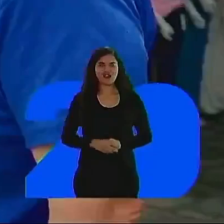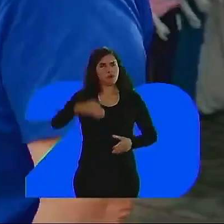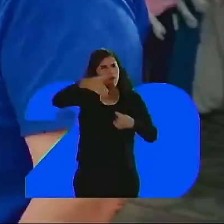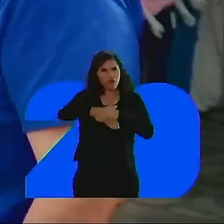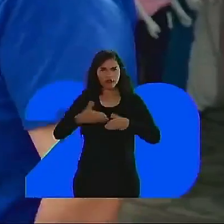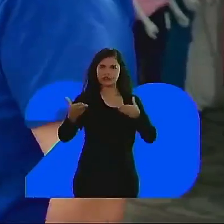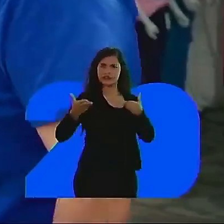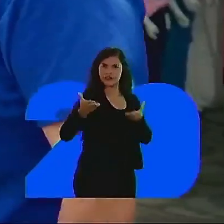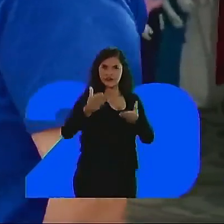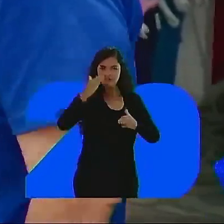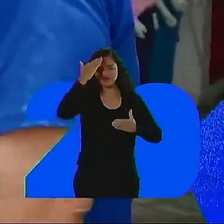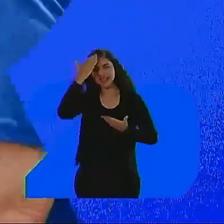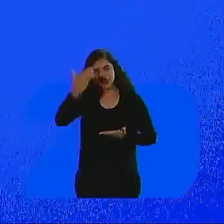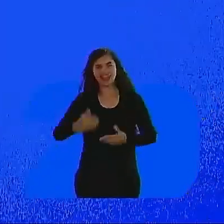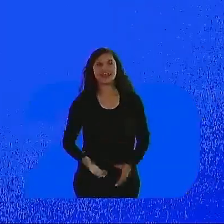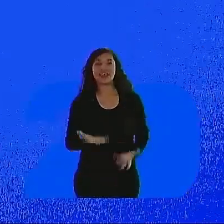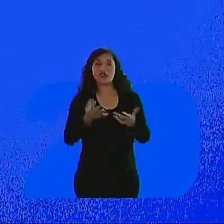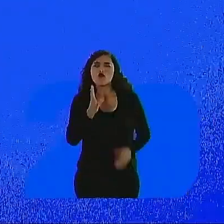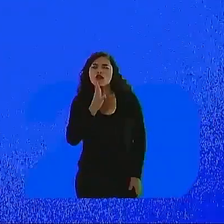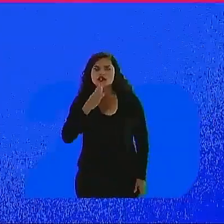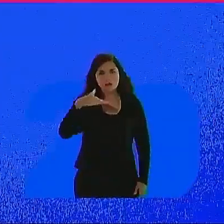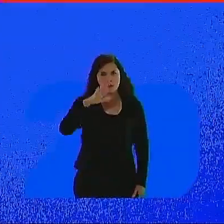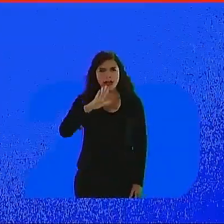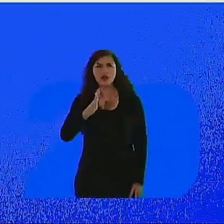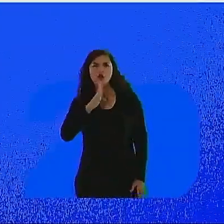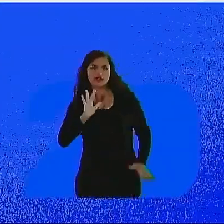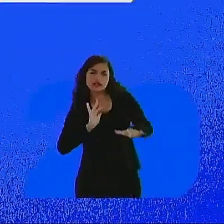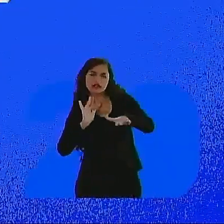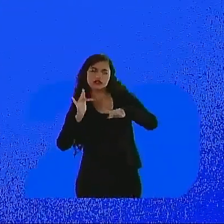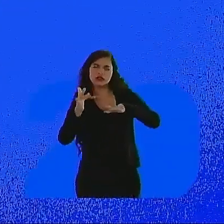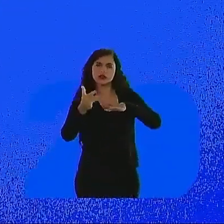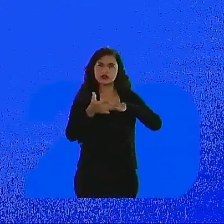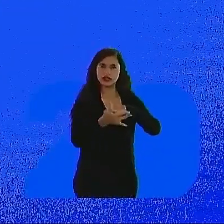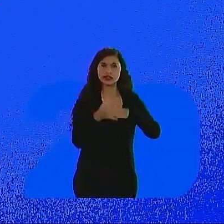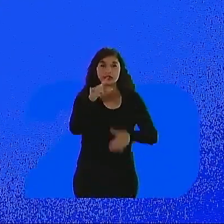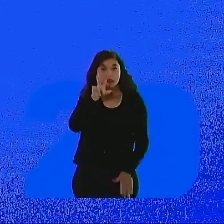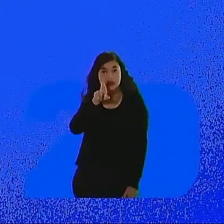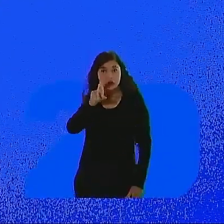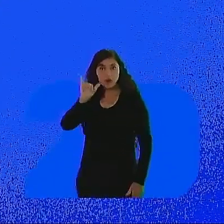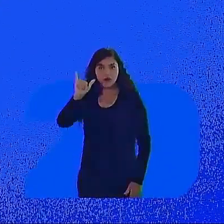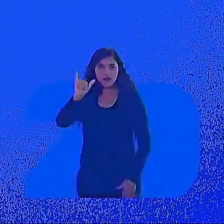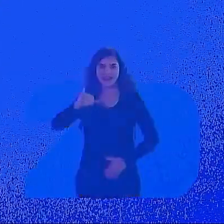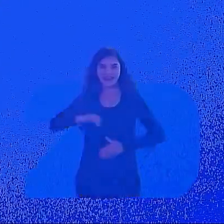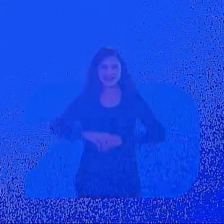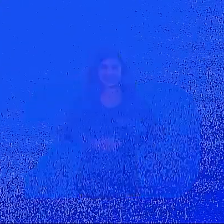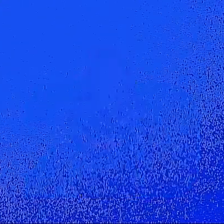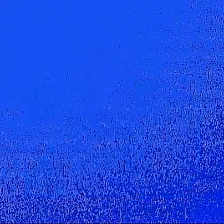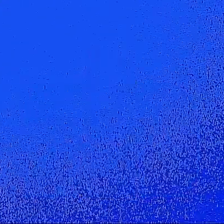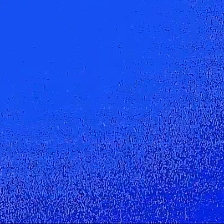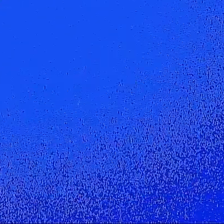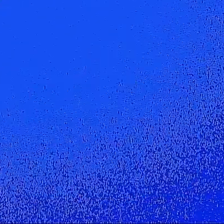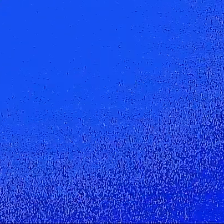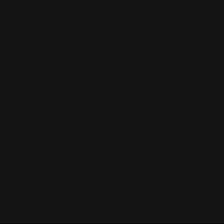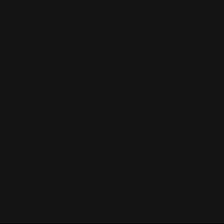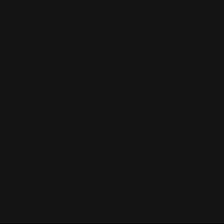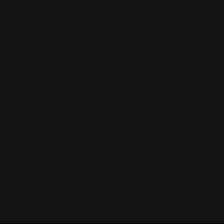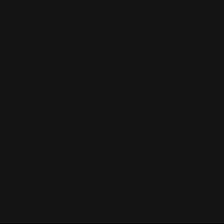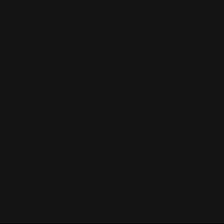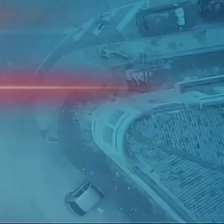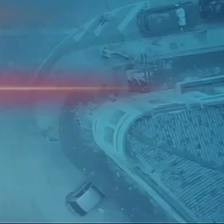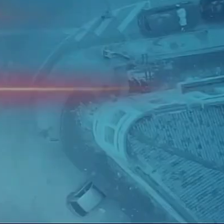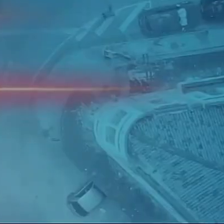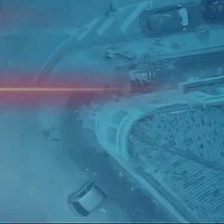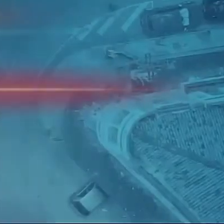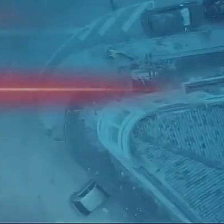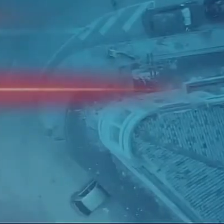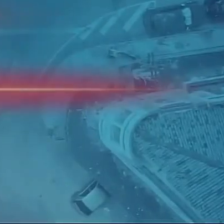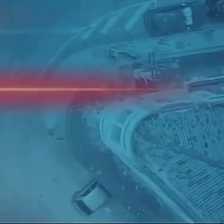Meu voto é seu. Obrigado. Quer conhecer melhor o próximo prefeito? Segue as redes sociais de Rui. E